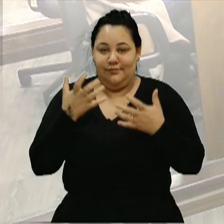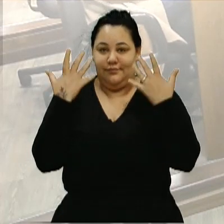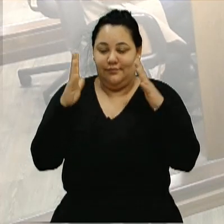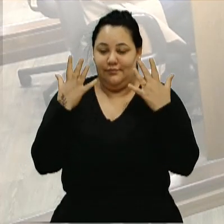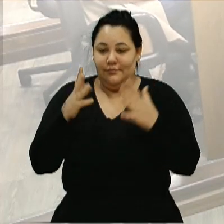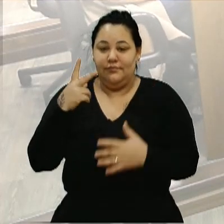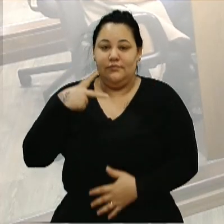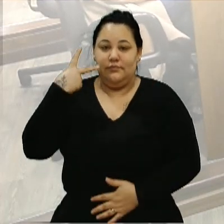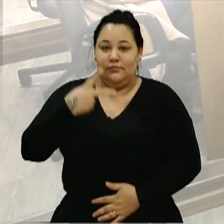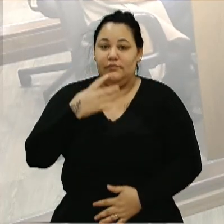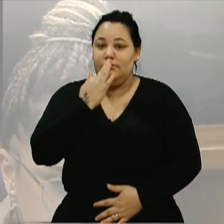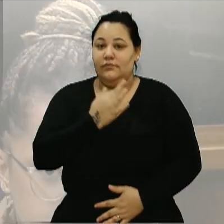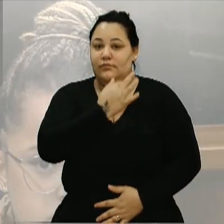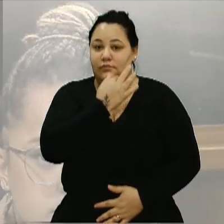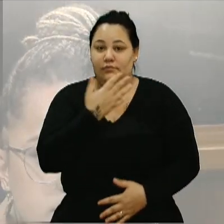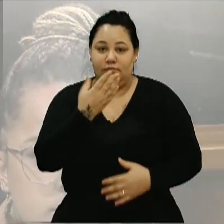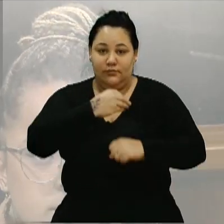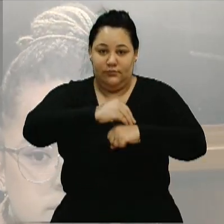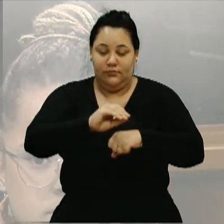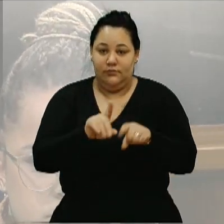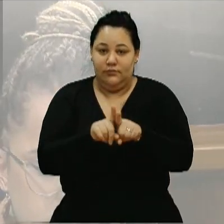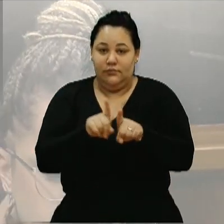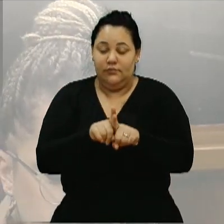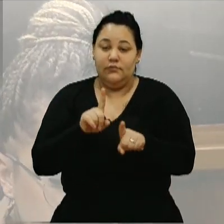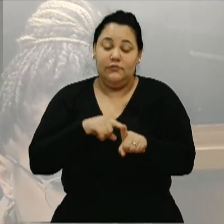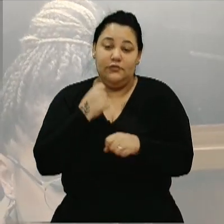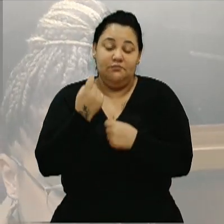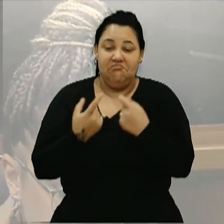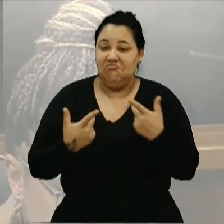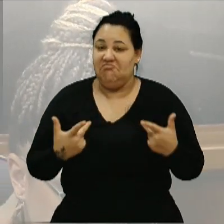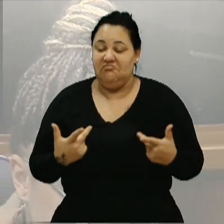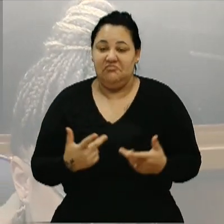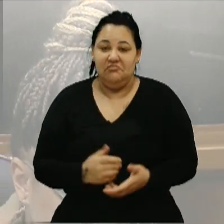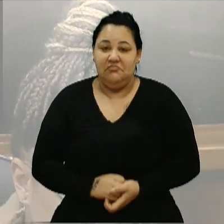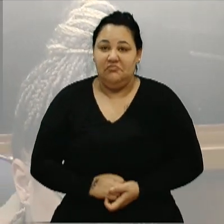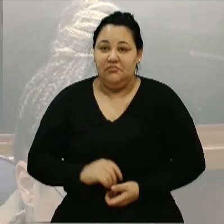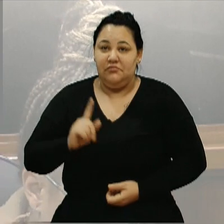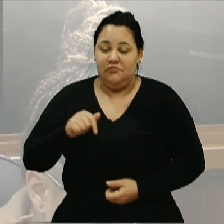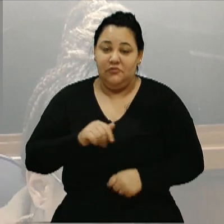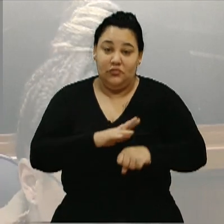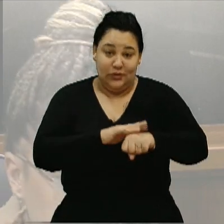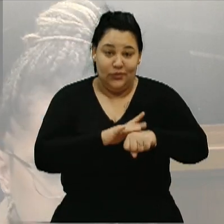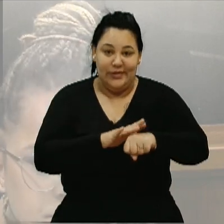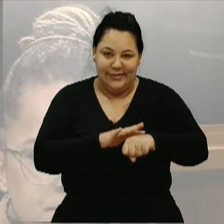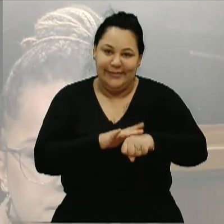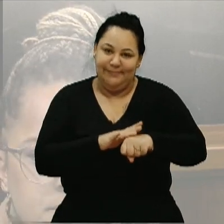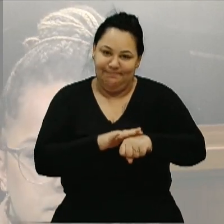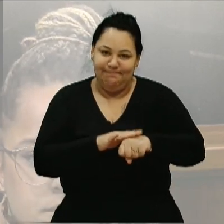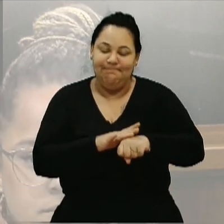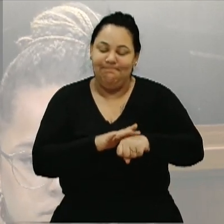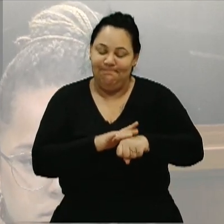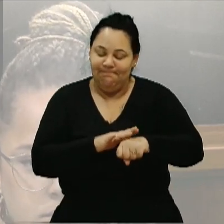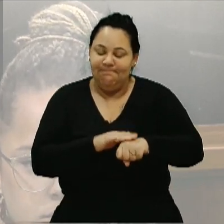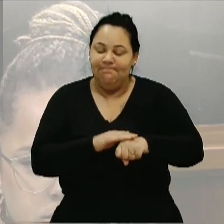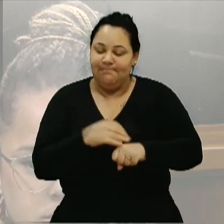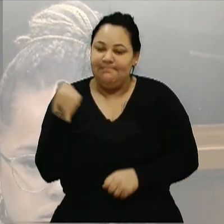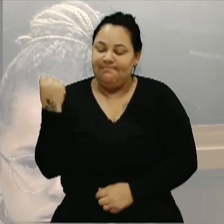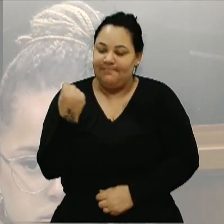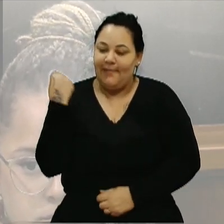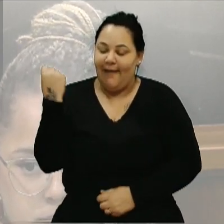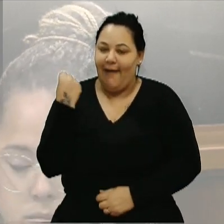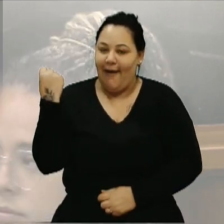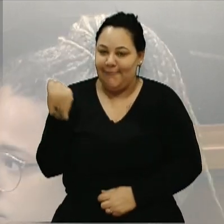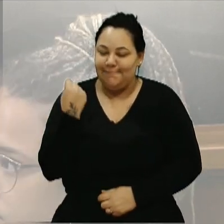proposição de algo, de uma doença que acaba ocasionando